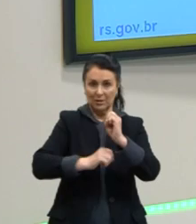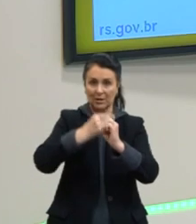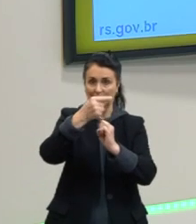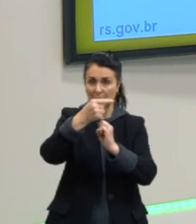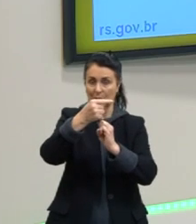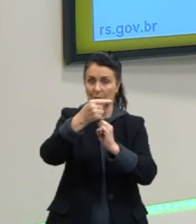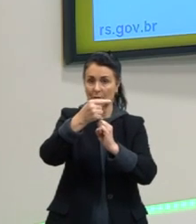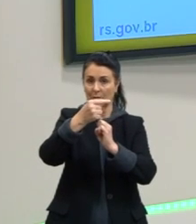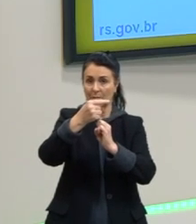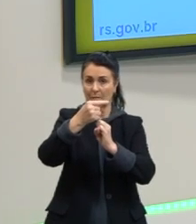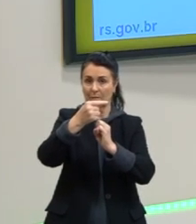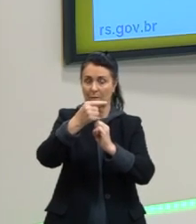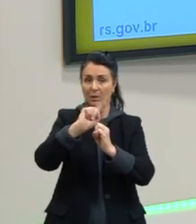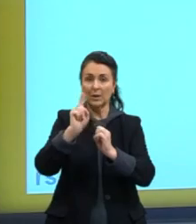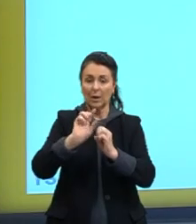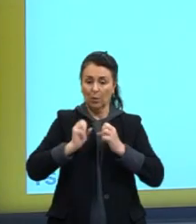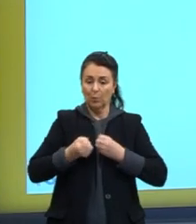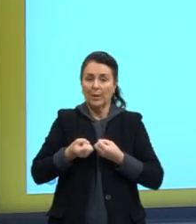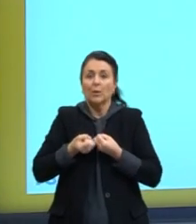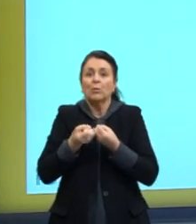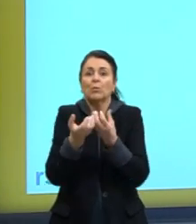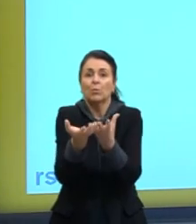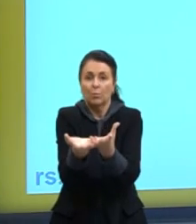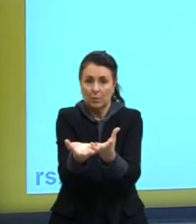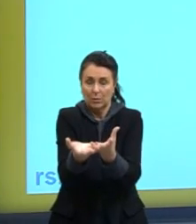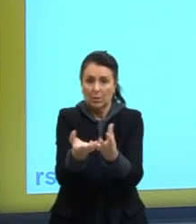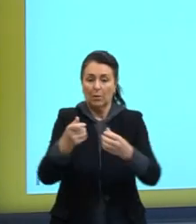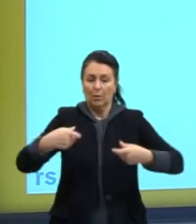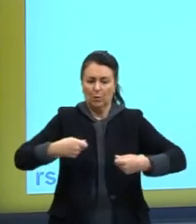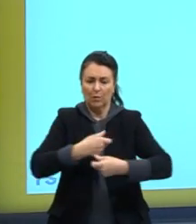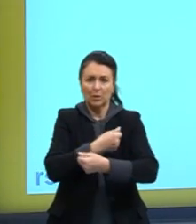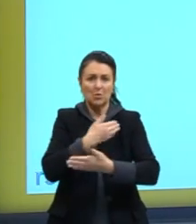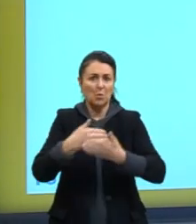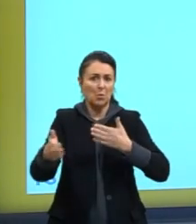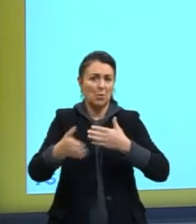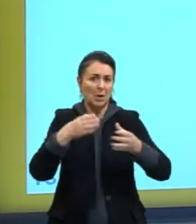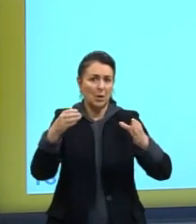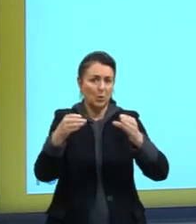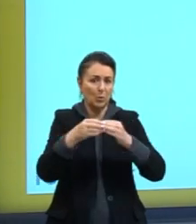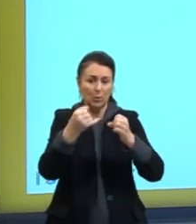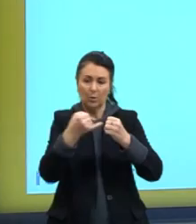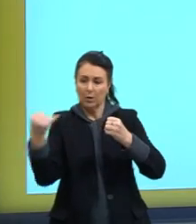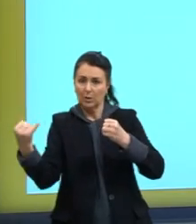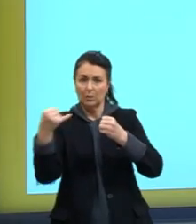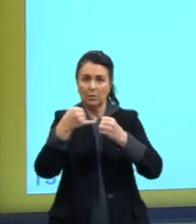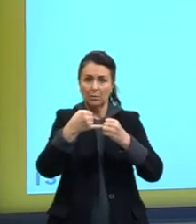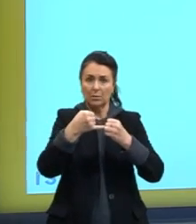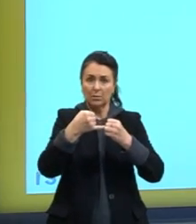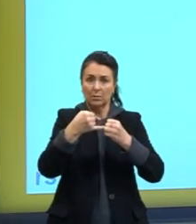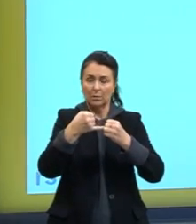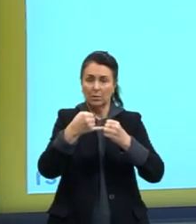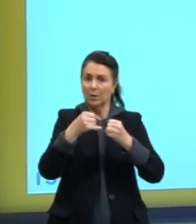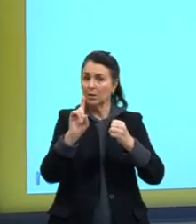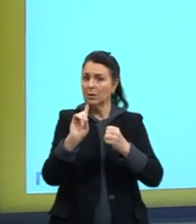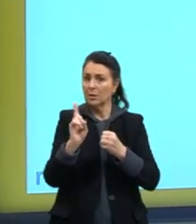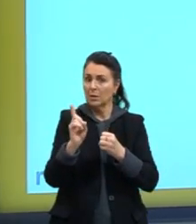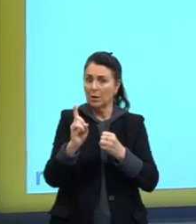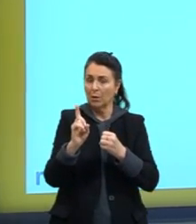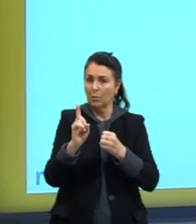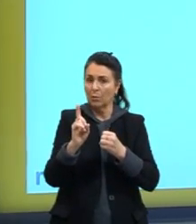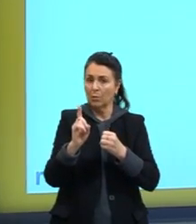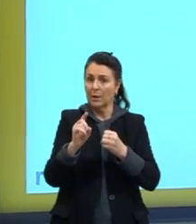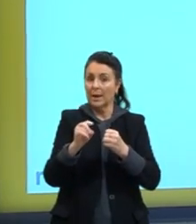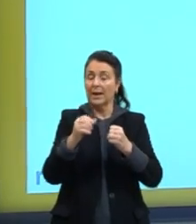doação. Então, covalente com qualquer grupo catiônico? Não. O fosfo aqui disse que era